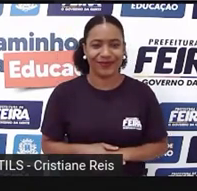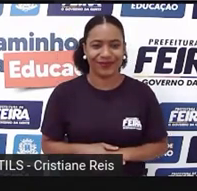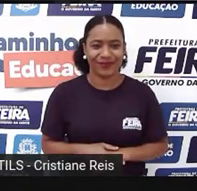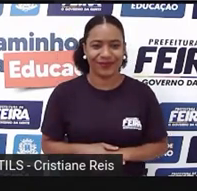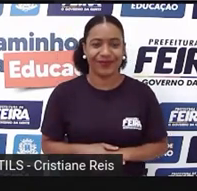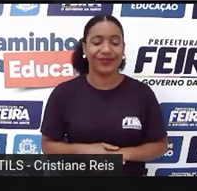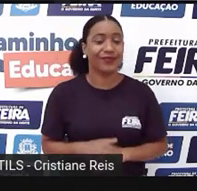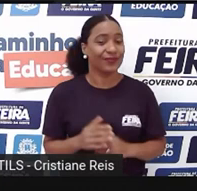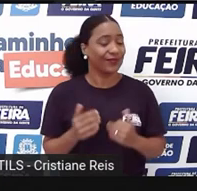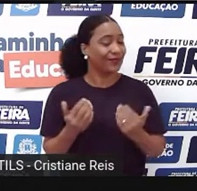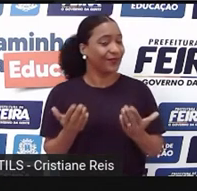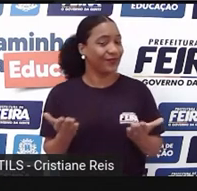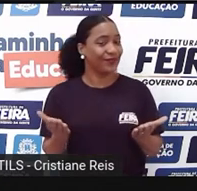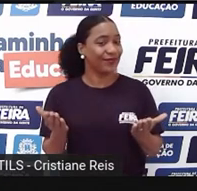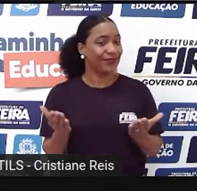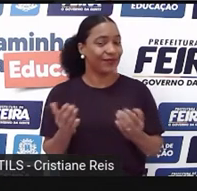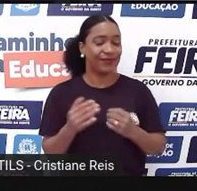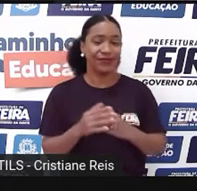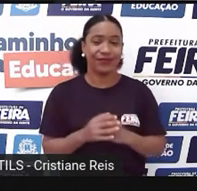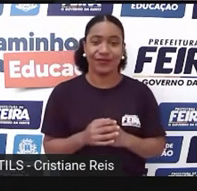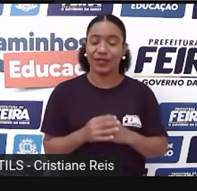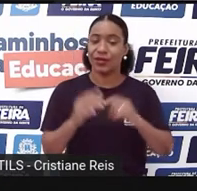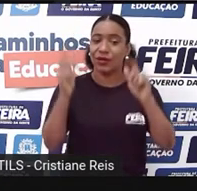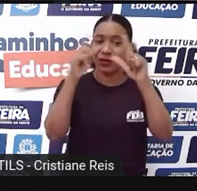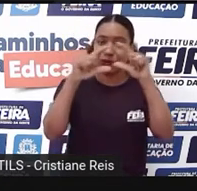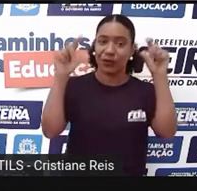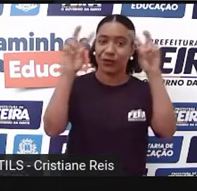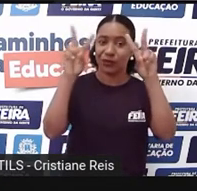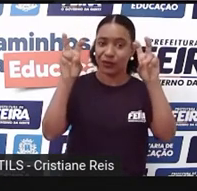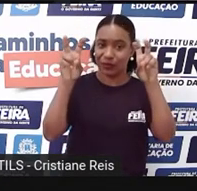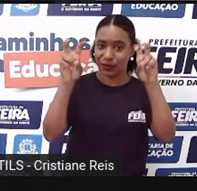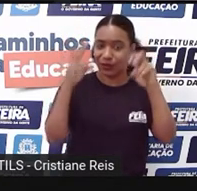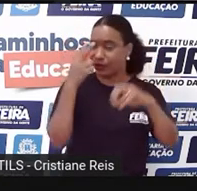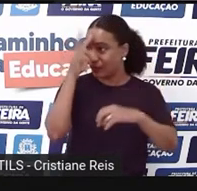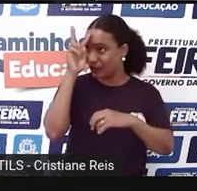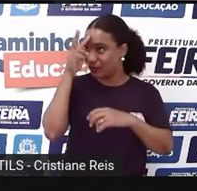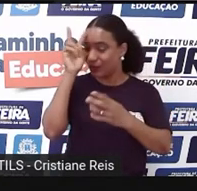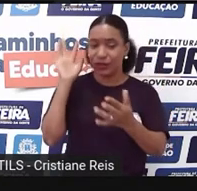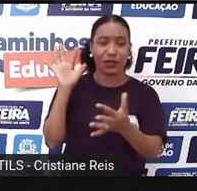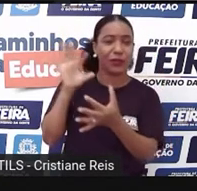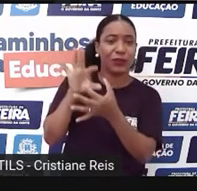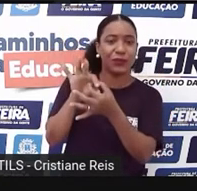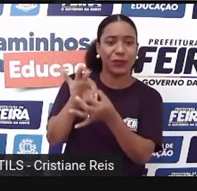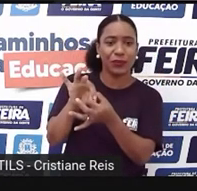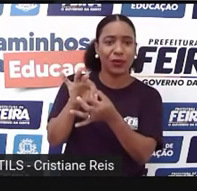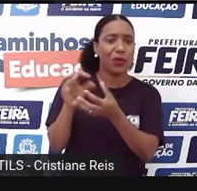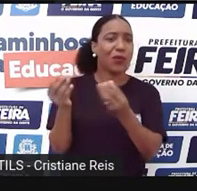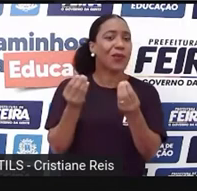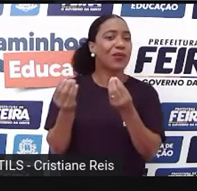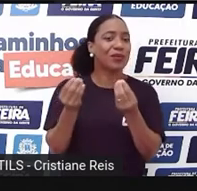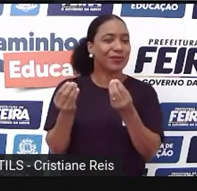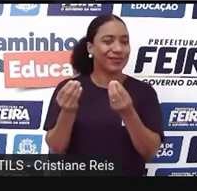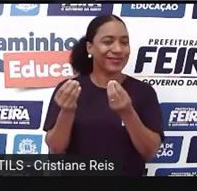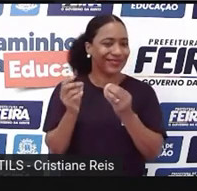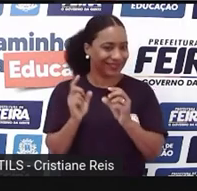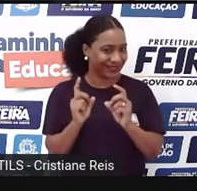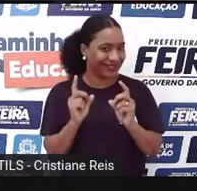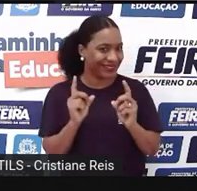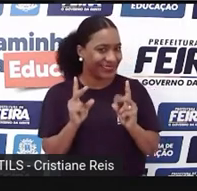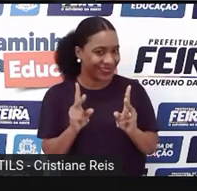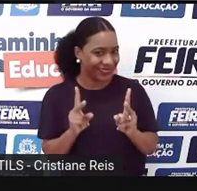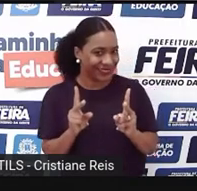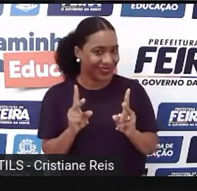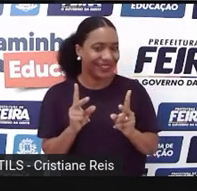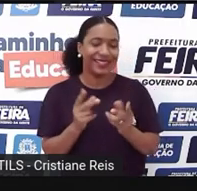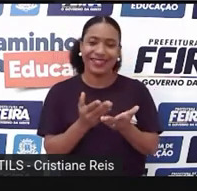story itself Então como o título Se conecta A própria história Que você criou Ok Então